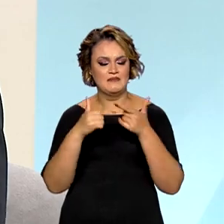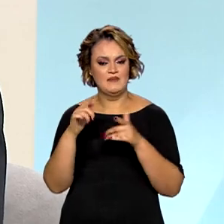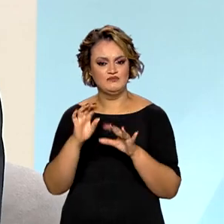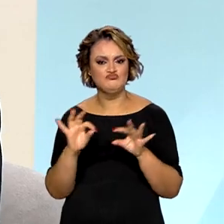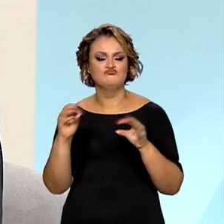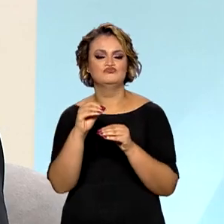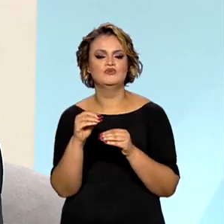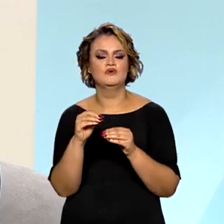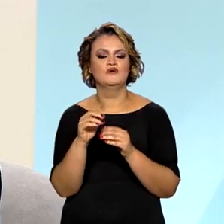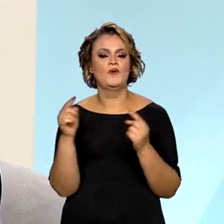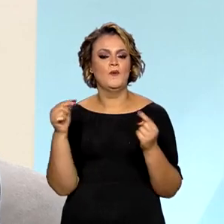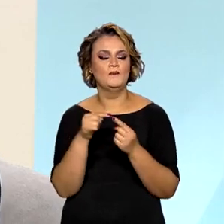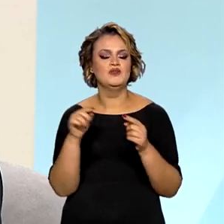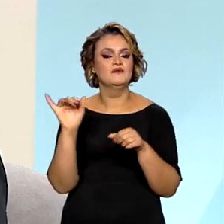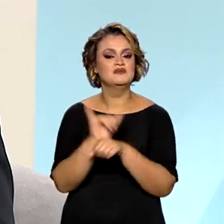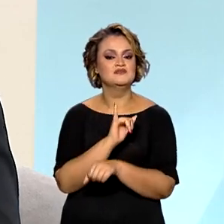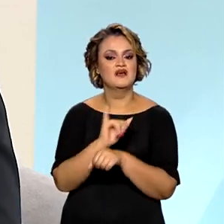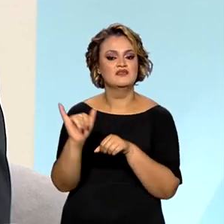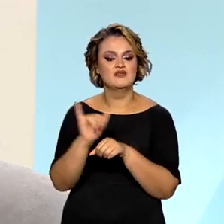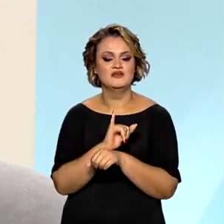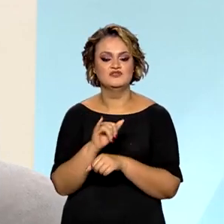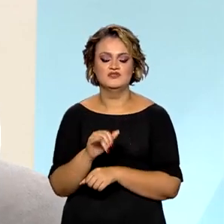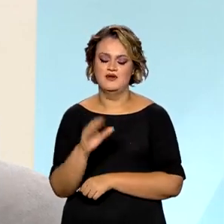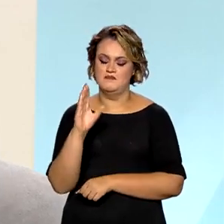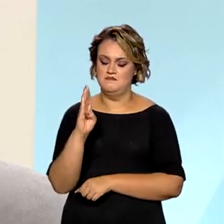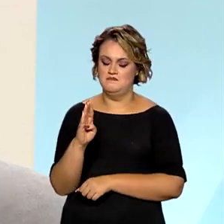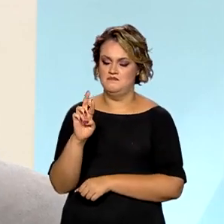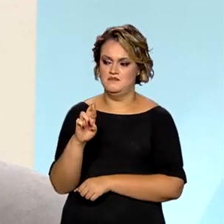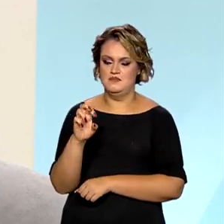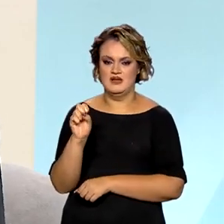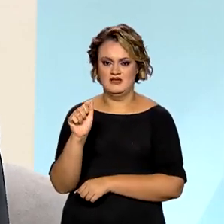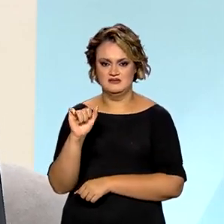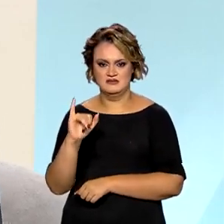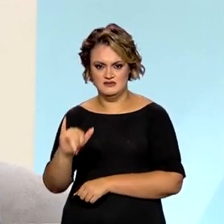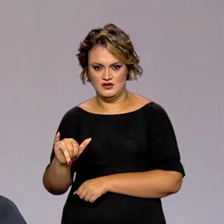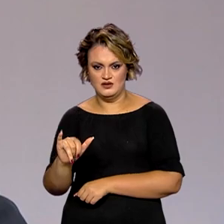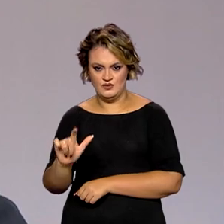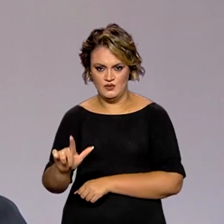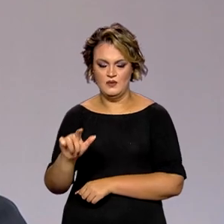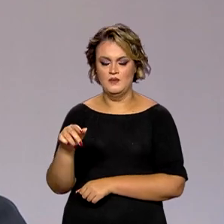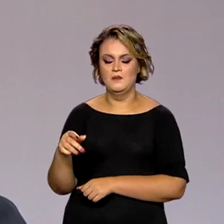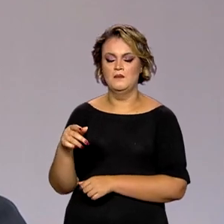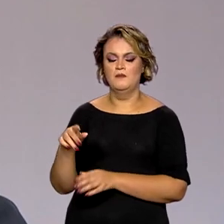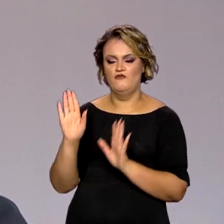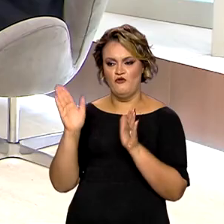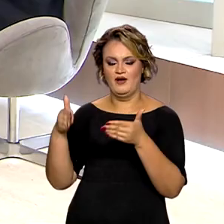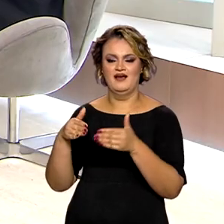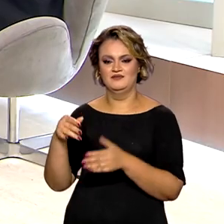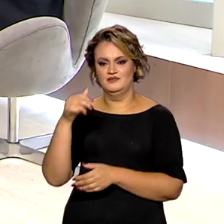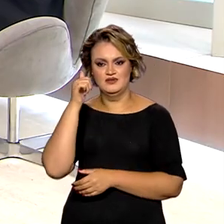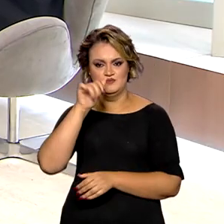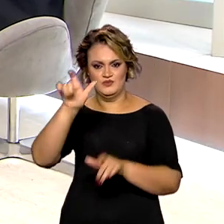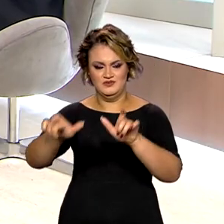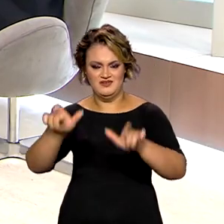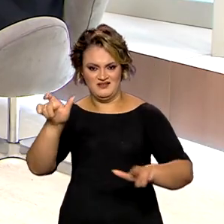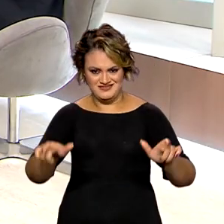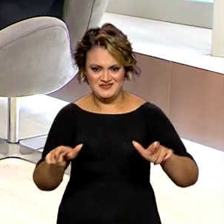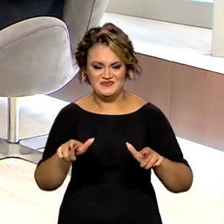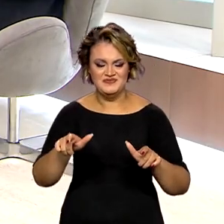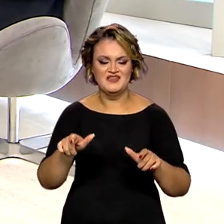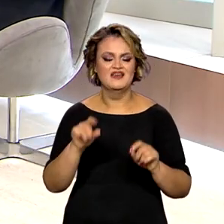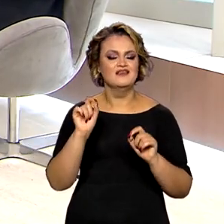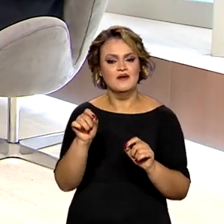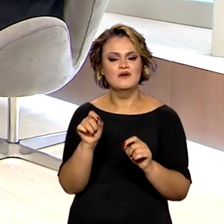hoje está dentro da estratégia que chama Brasil para Elas. uma estratégia que foi lançada esse ano do Ministério da Economia que